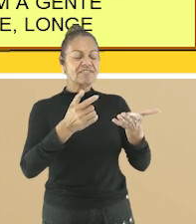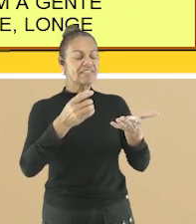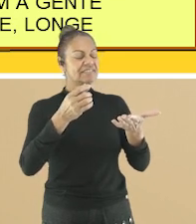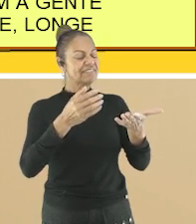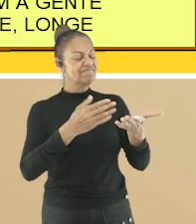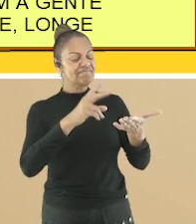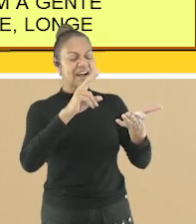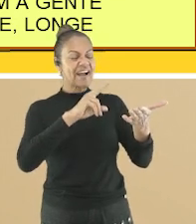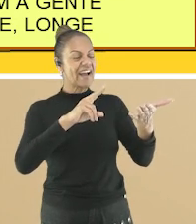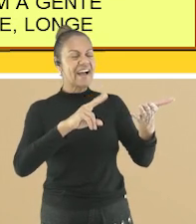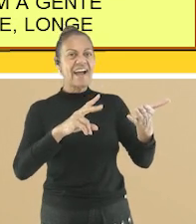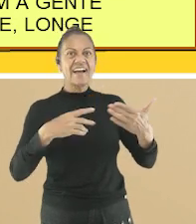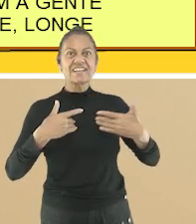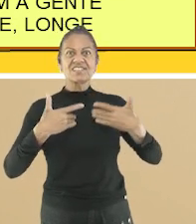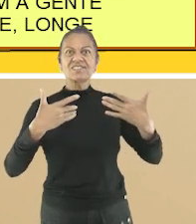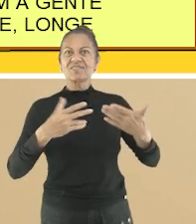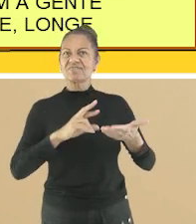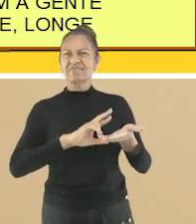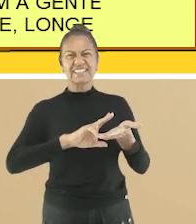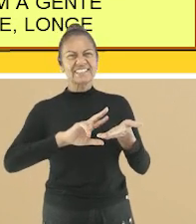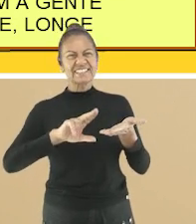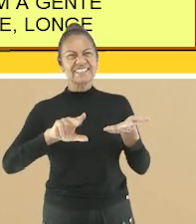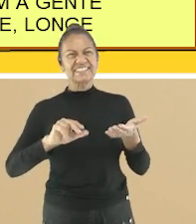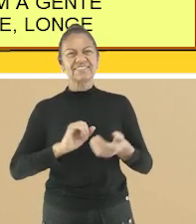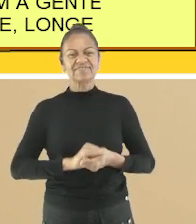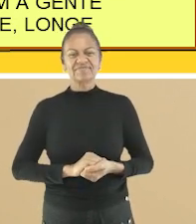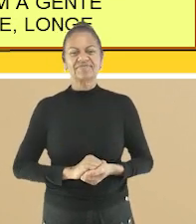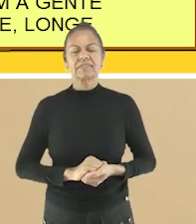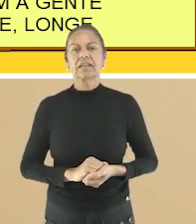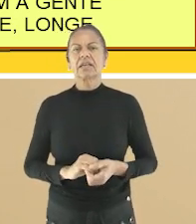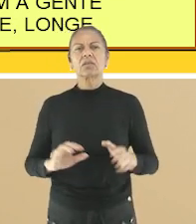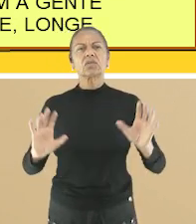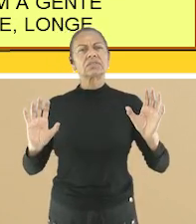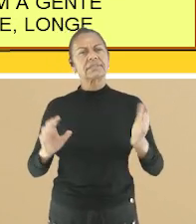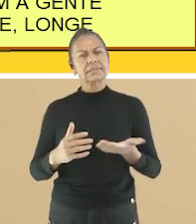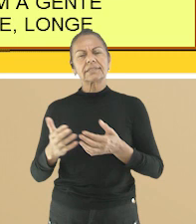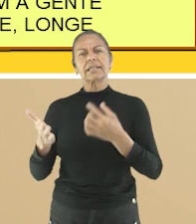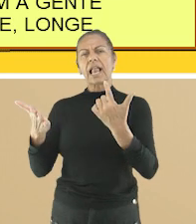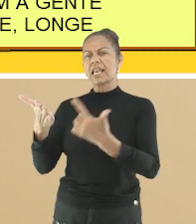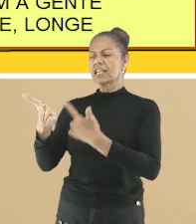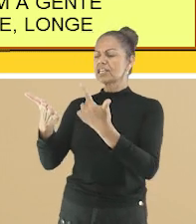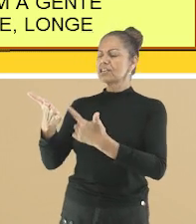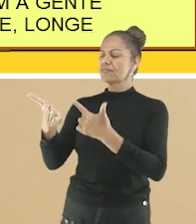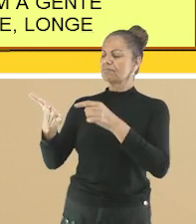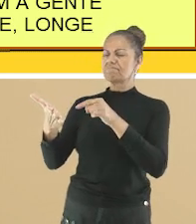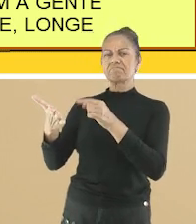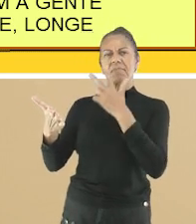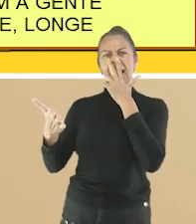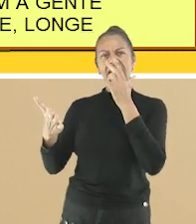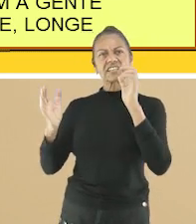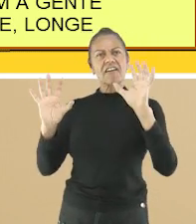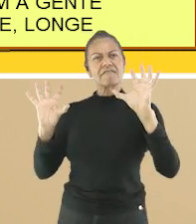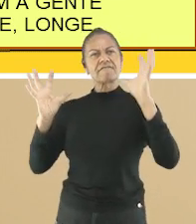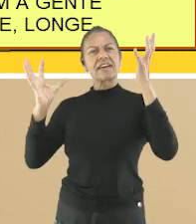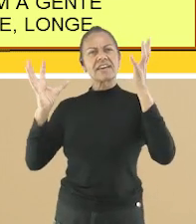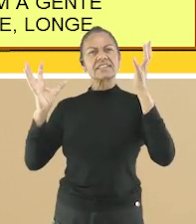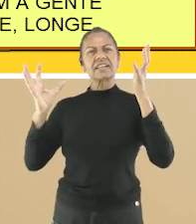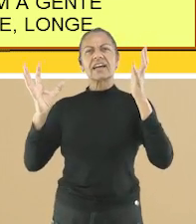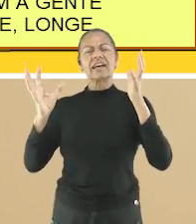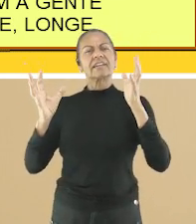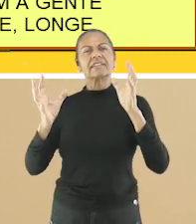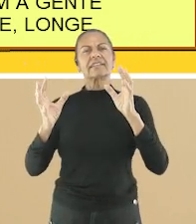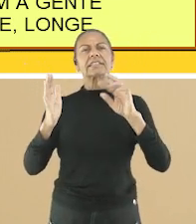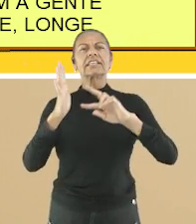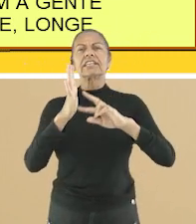surpresas Questão número 2 Quando se diz que um livro é uma festa Estamos afirmando que